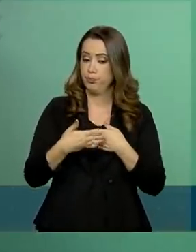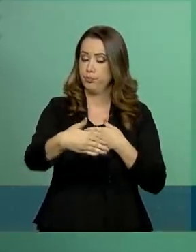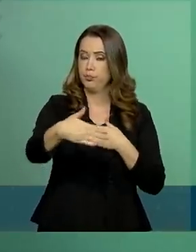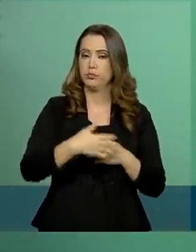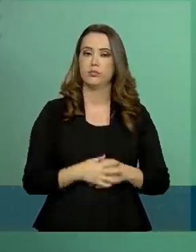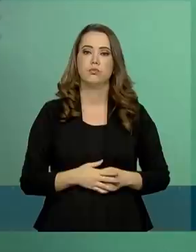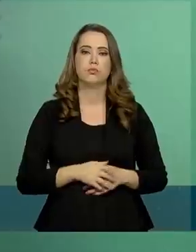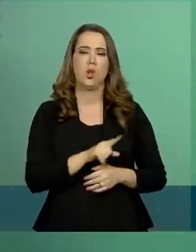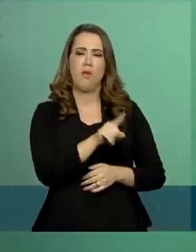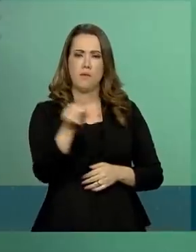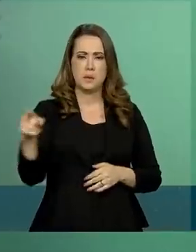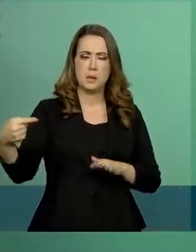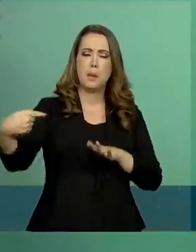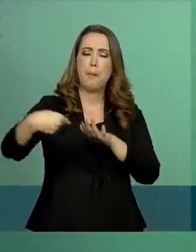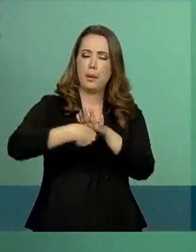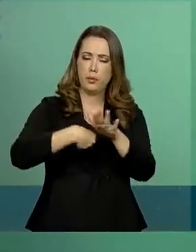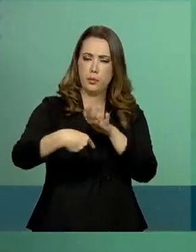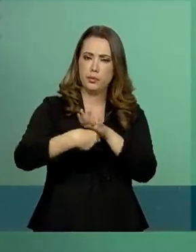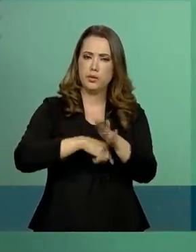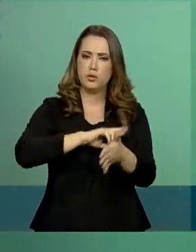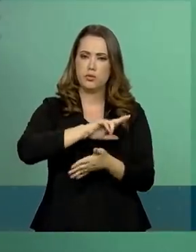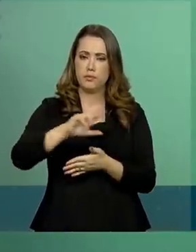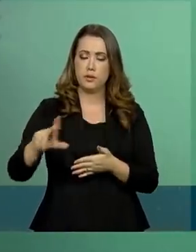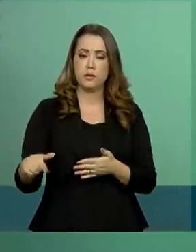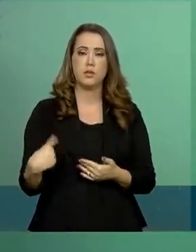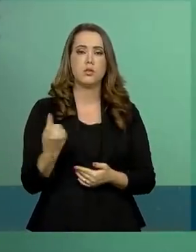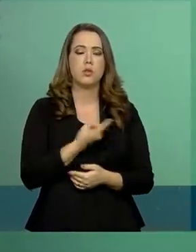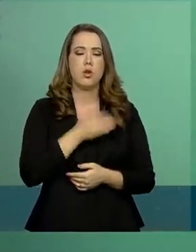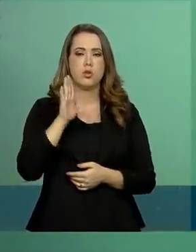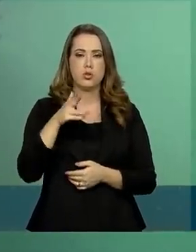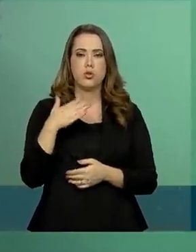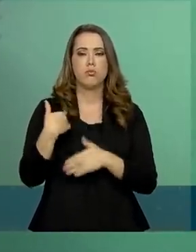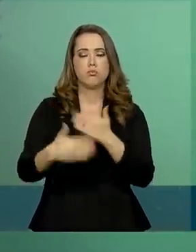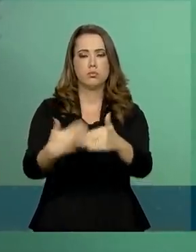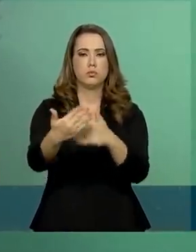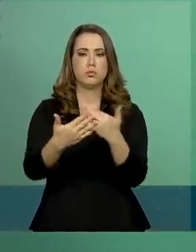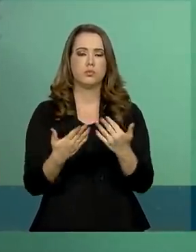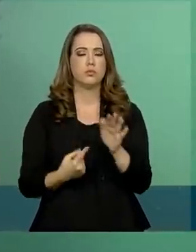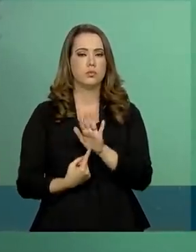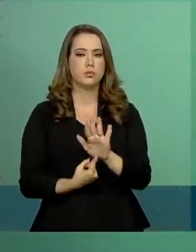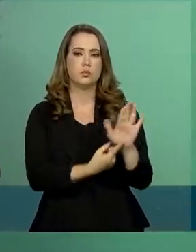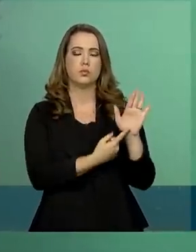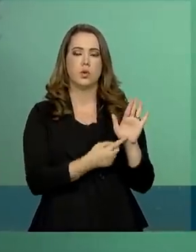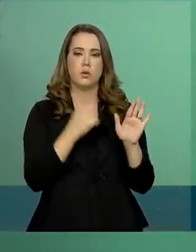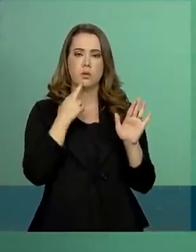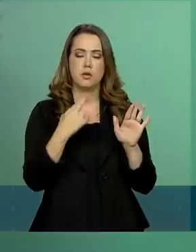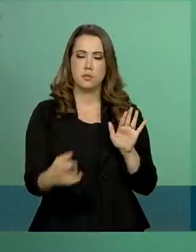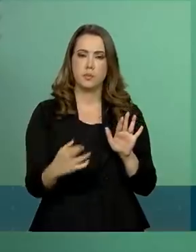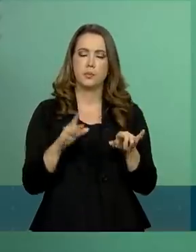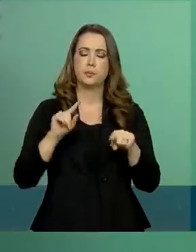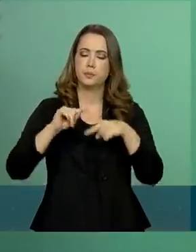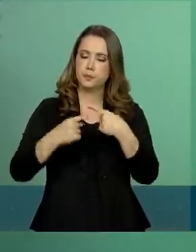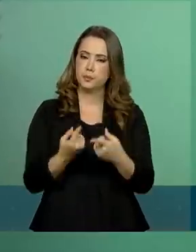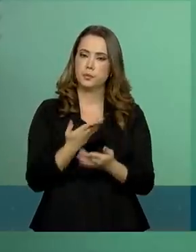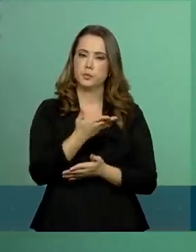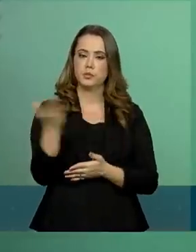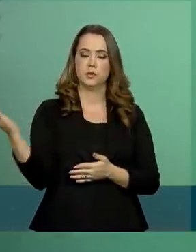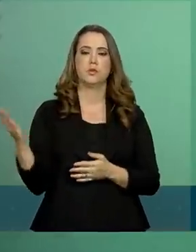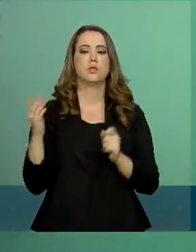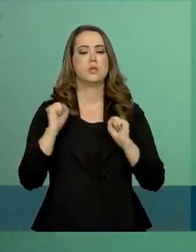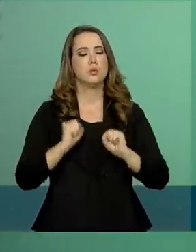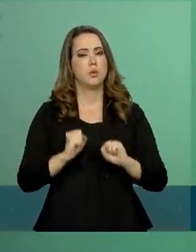Vocês nos direcionaram algumas perguntas? Nós já vamos adiantar as respostas e depois vocês,